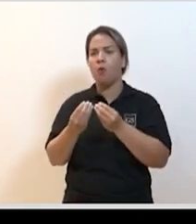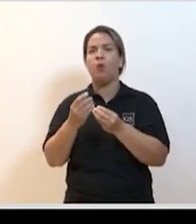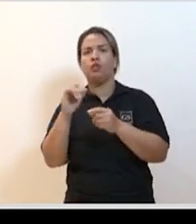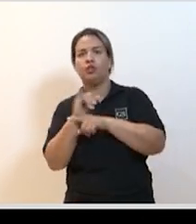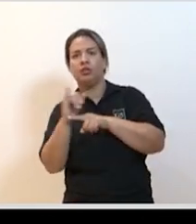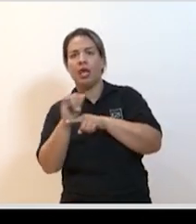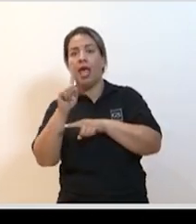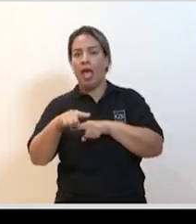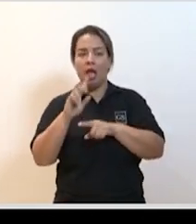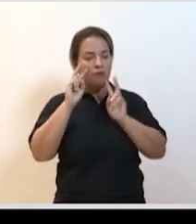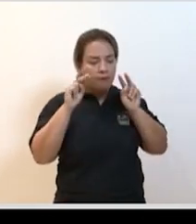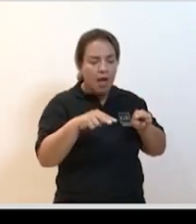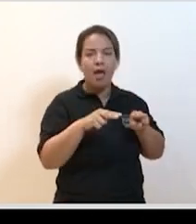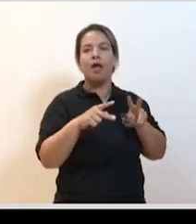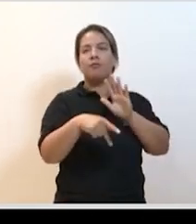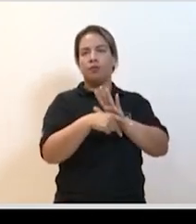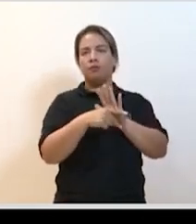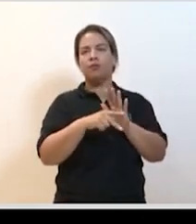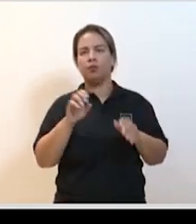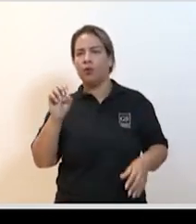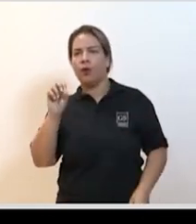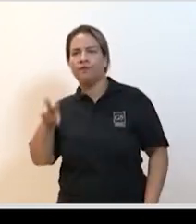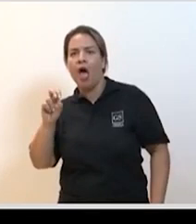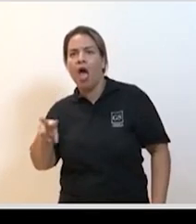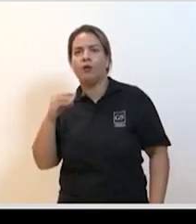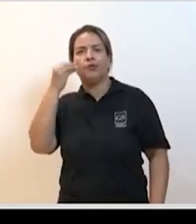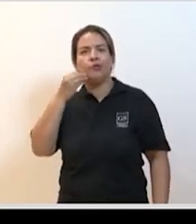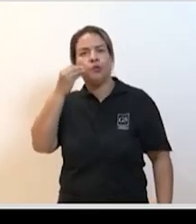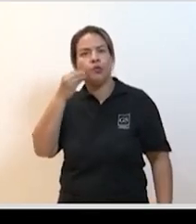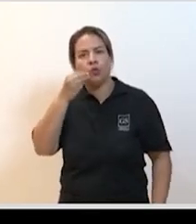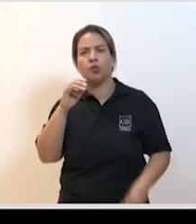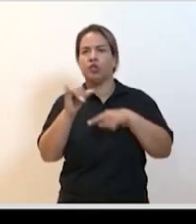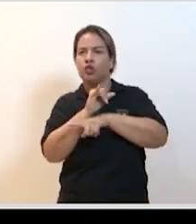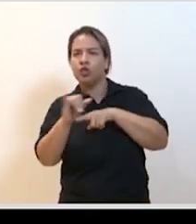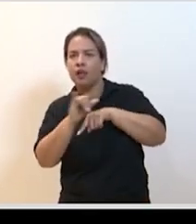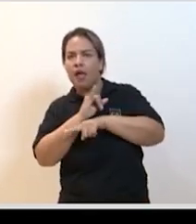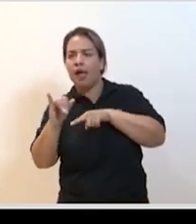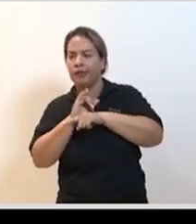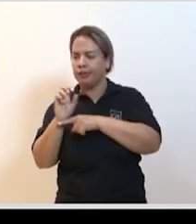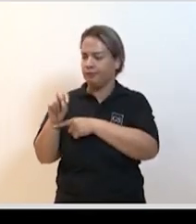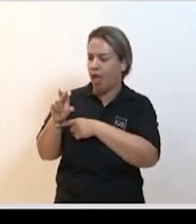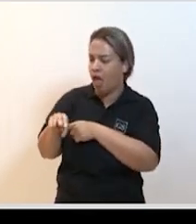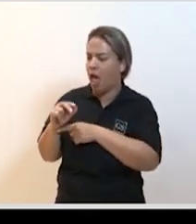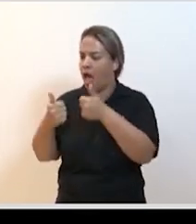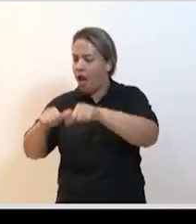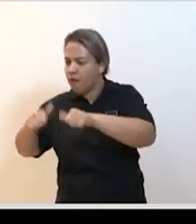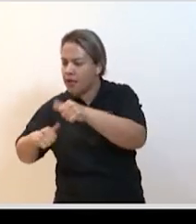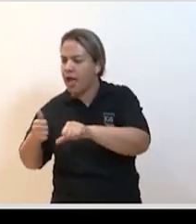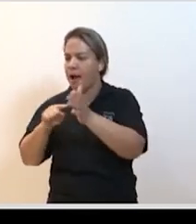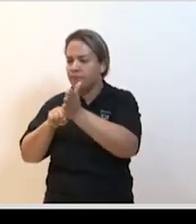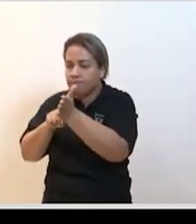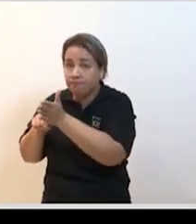de vista biológico a gente pode produzir vírus experimental pode produzir quimeras desse vírus e produzir a vacina então a gente conhece esse